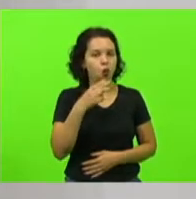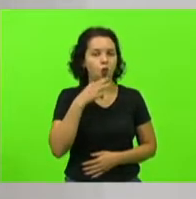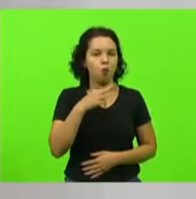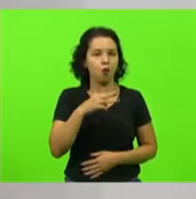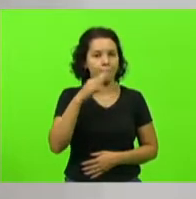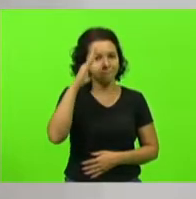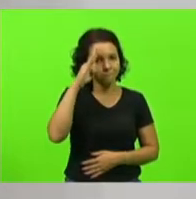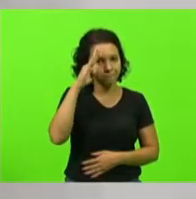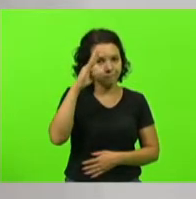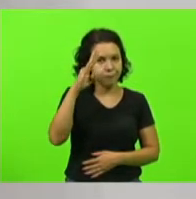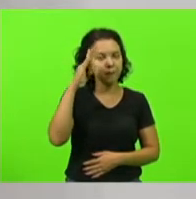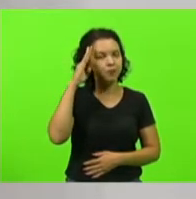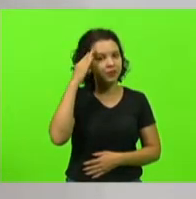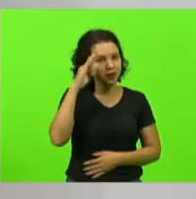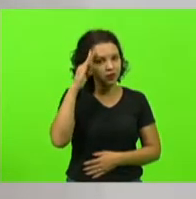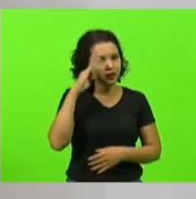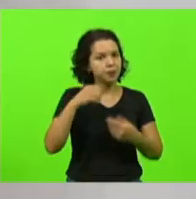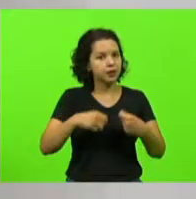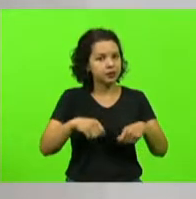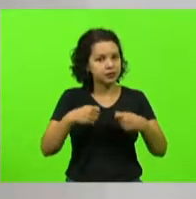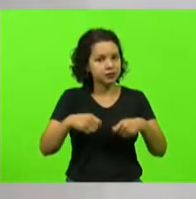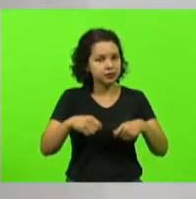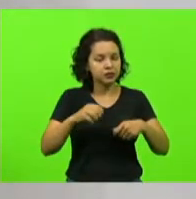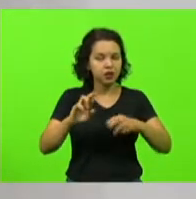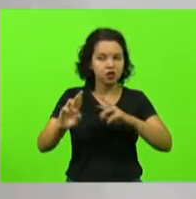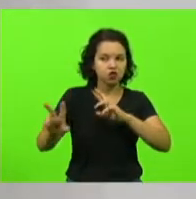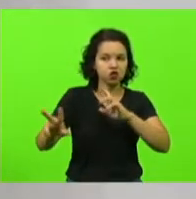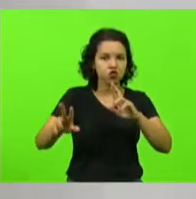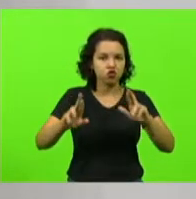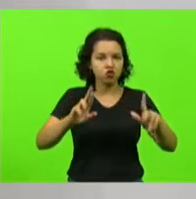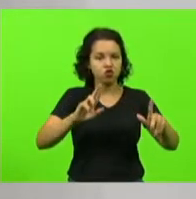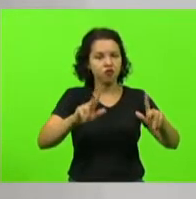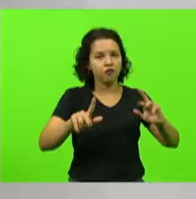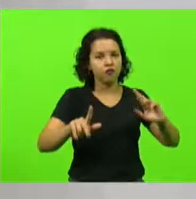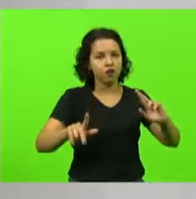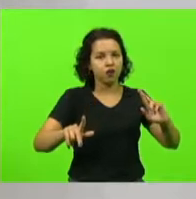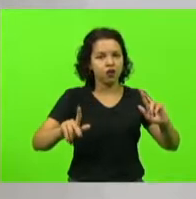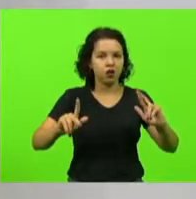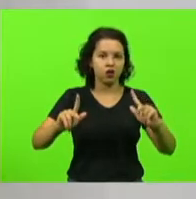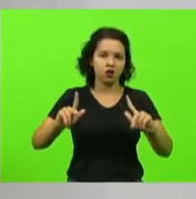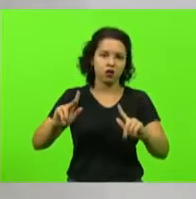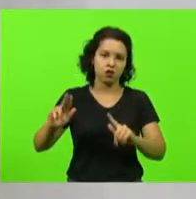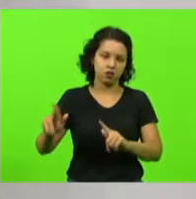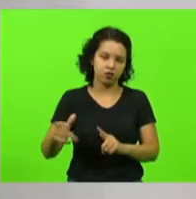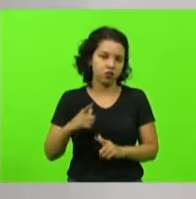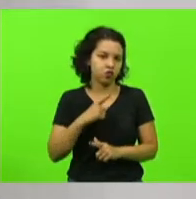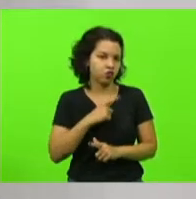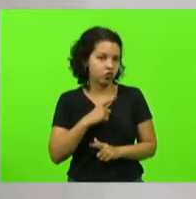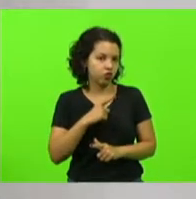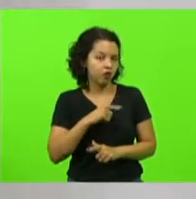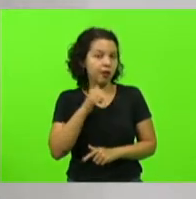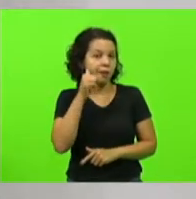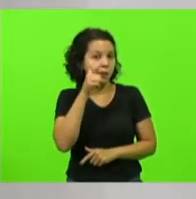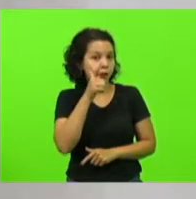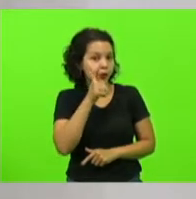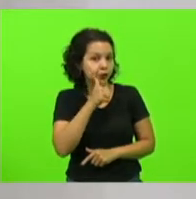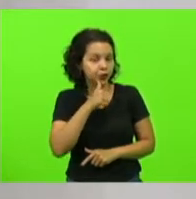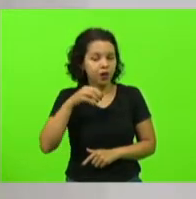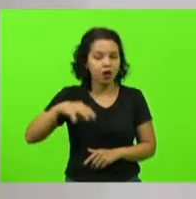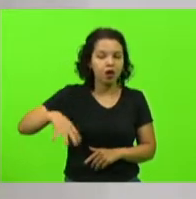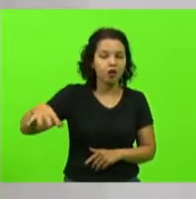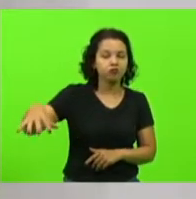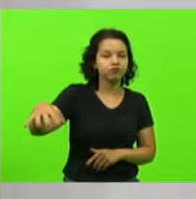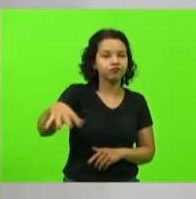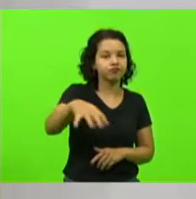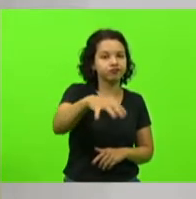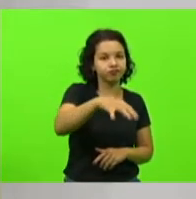compreender as diferentes e diversas realidades em que as mulheres vivem e